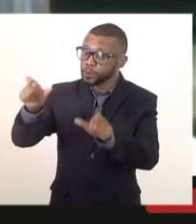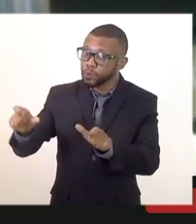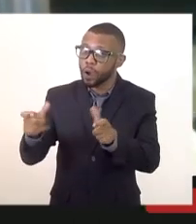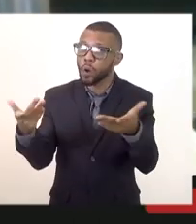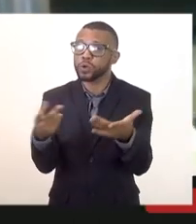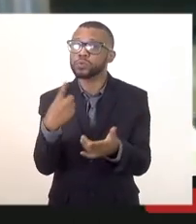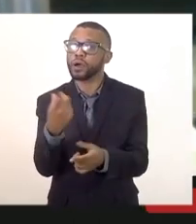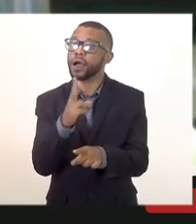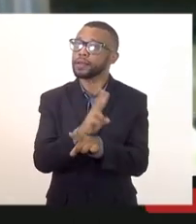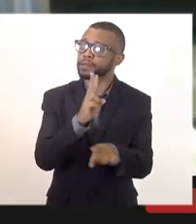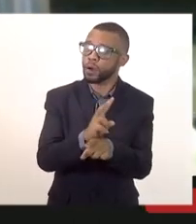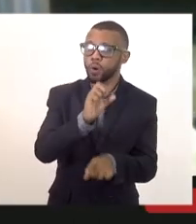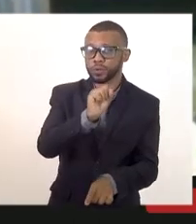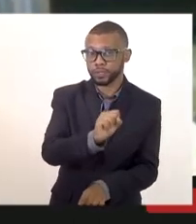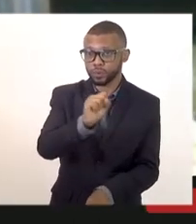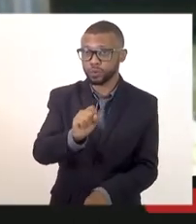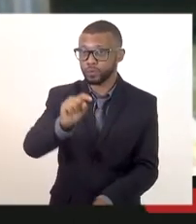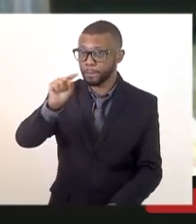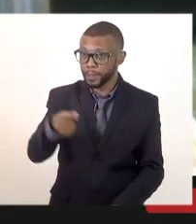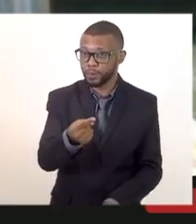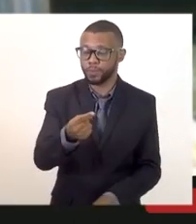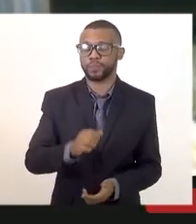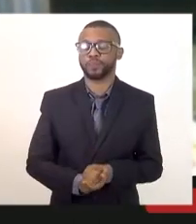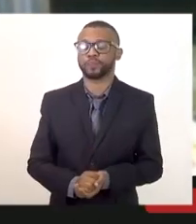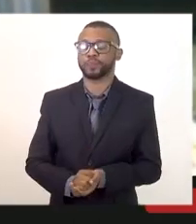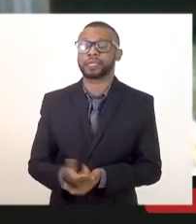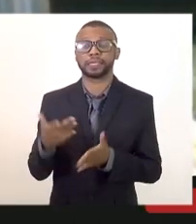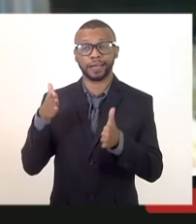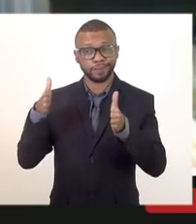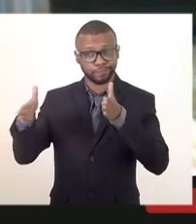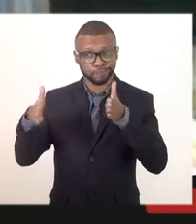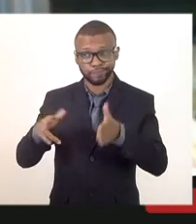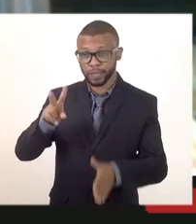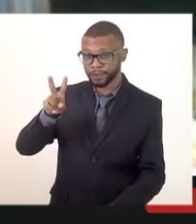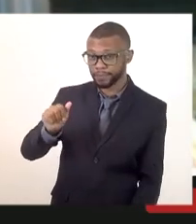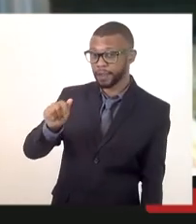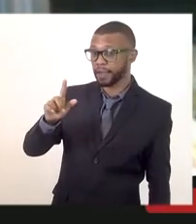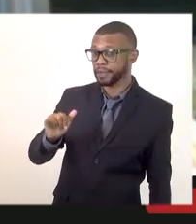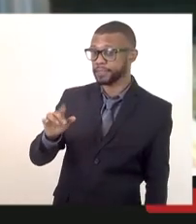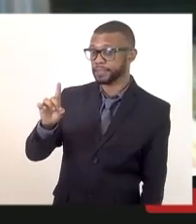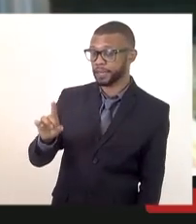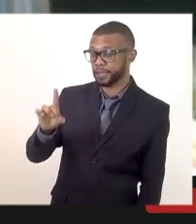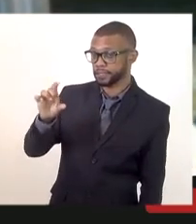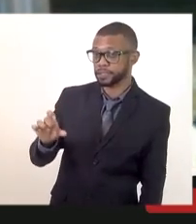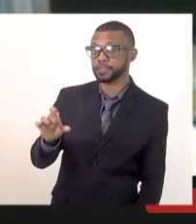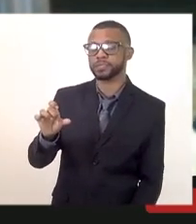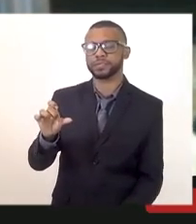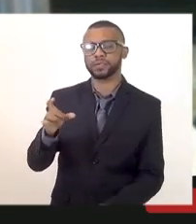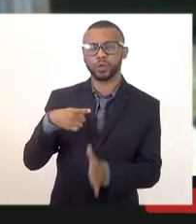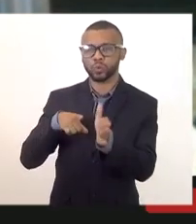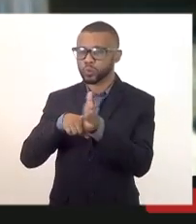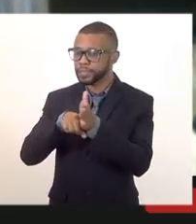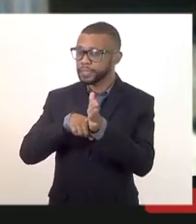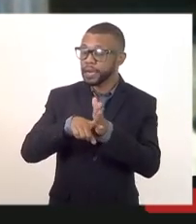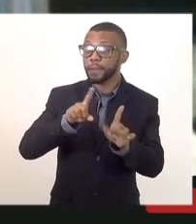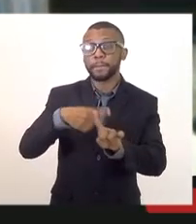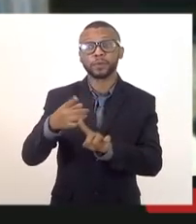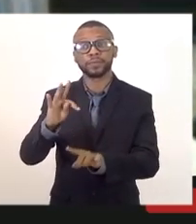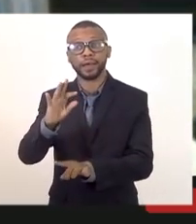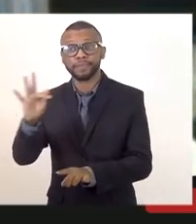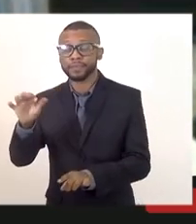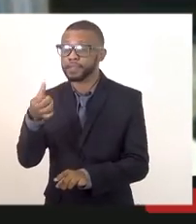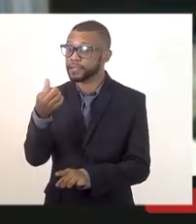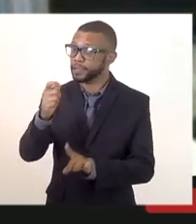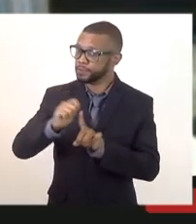mil vidas e a validade do exame do TAF é uma validade de seis